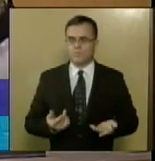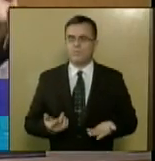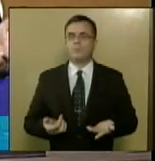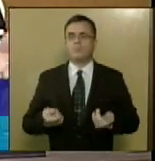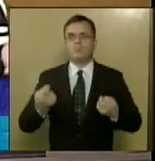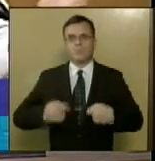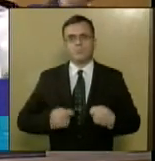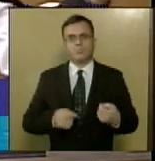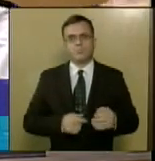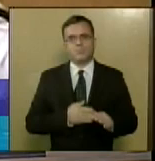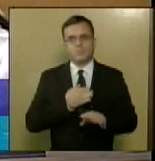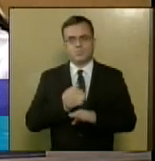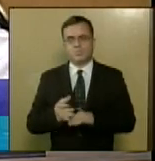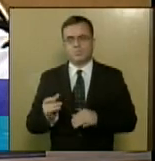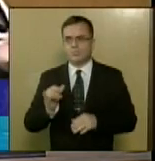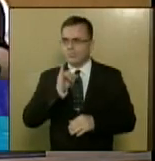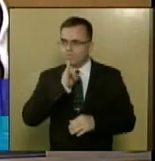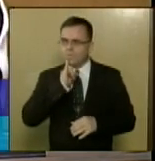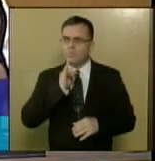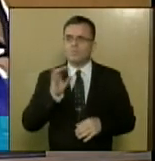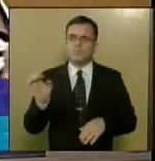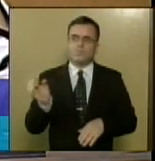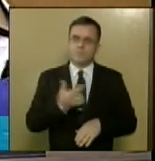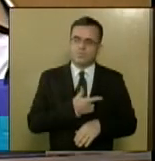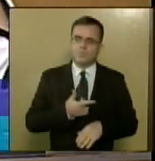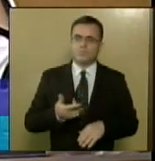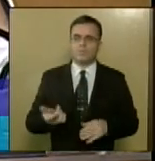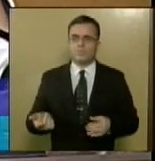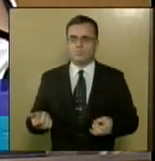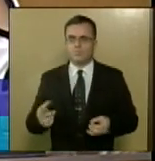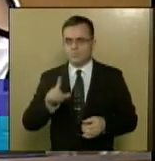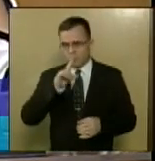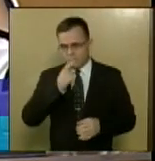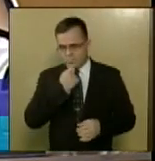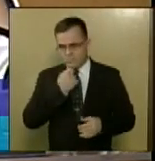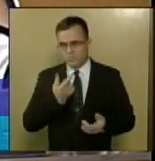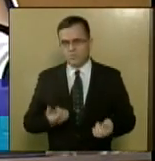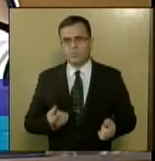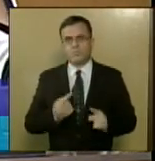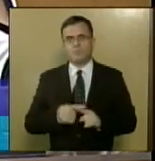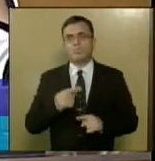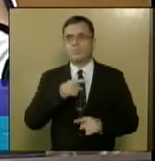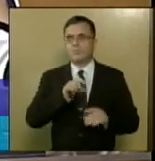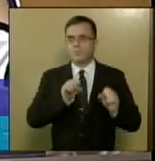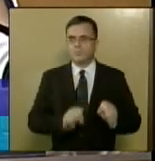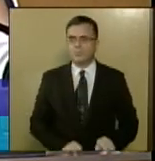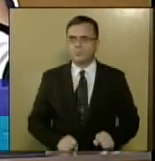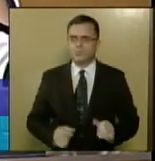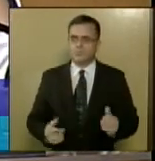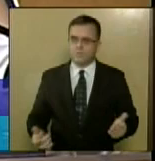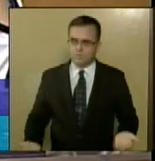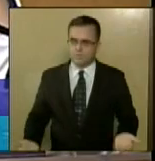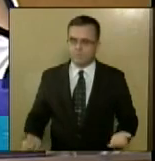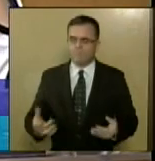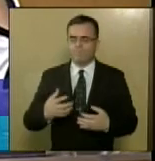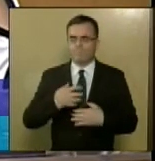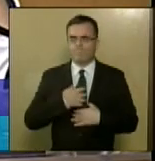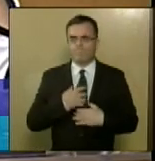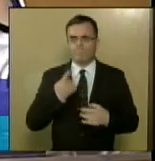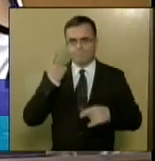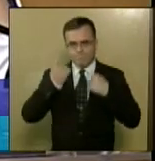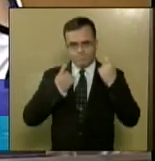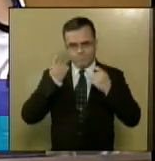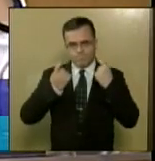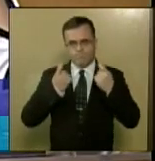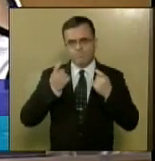vai ter que ir a Itabaiana, vai ter que ir a Estância, ou via Aracaju, porque aquele estabelecimento encontra-se fechado. Então, essa a preocupação que a